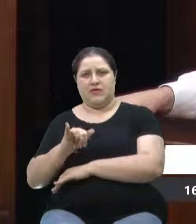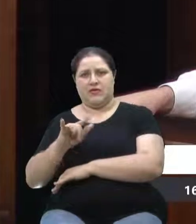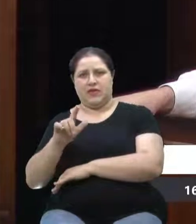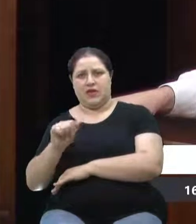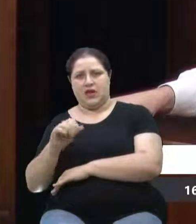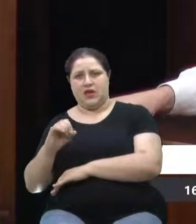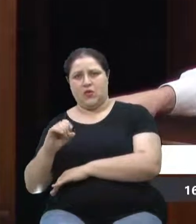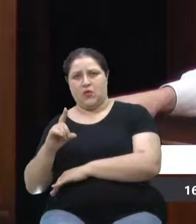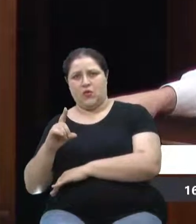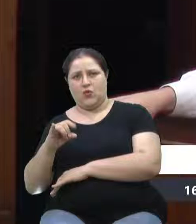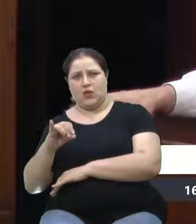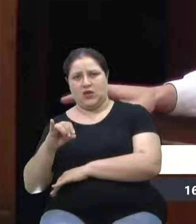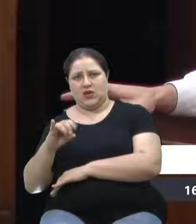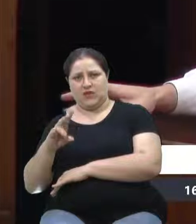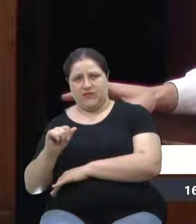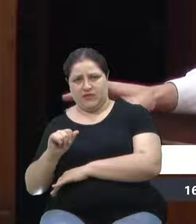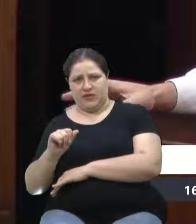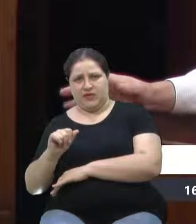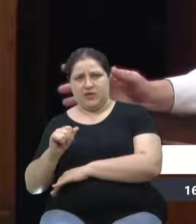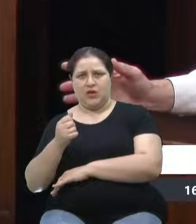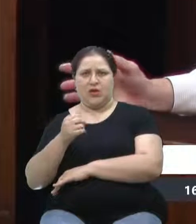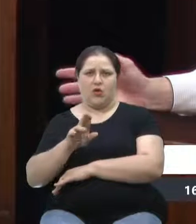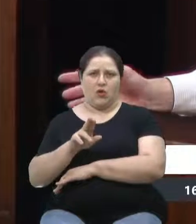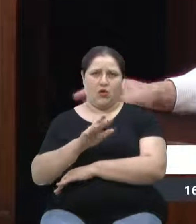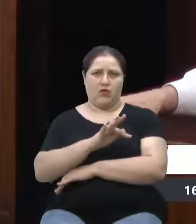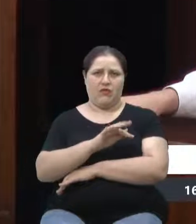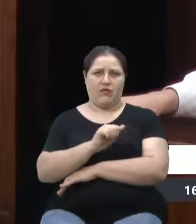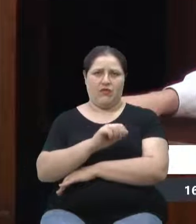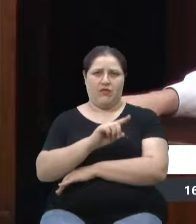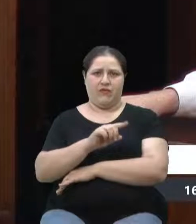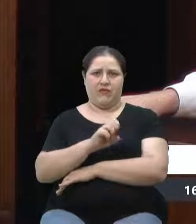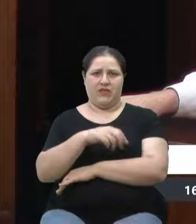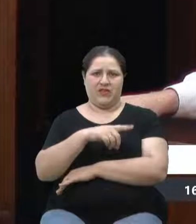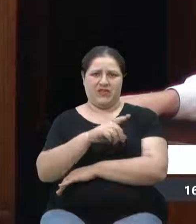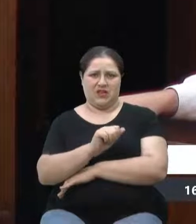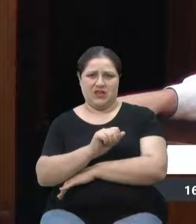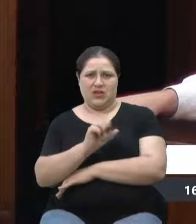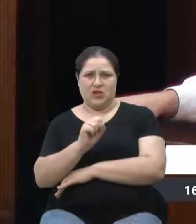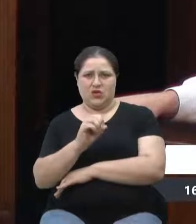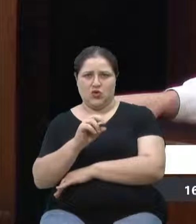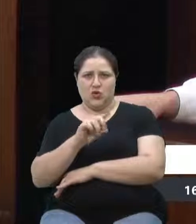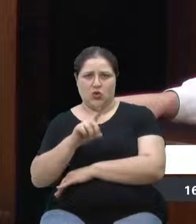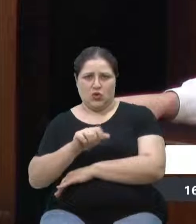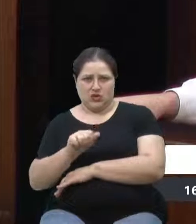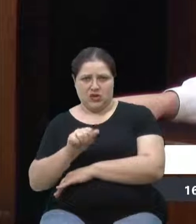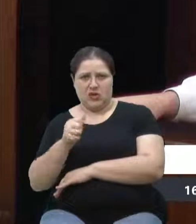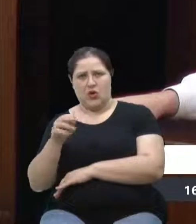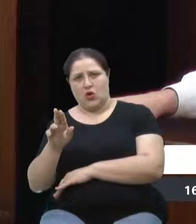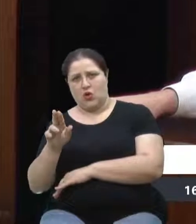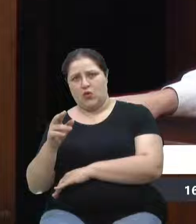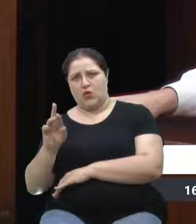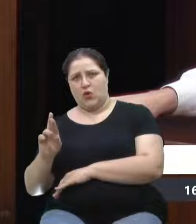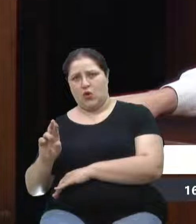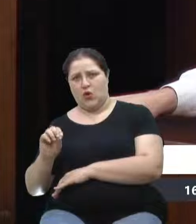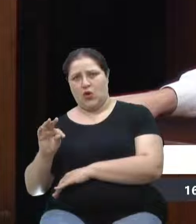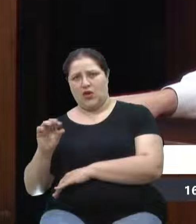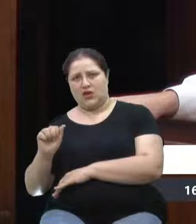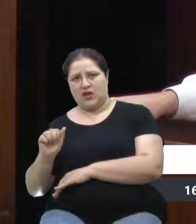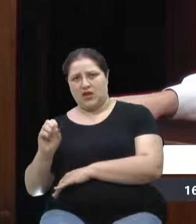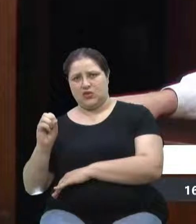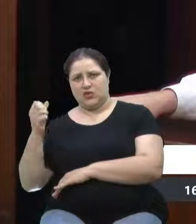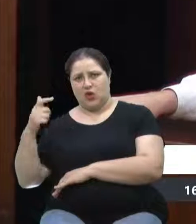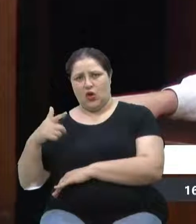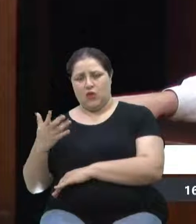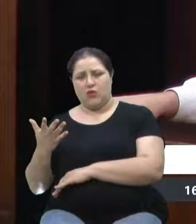Vai passar pelo perímetro urbano? Como que está essa definição de acesso? A situação do projeto, do anteprojeto, que